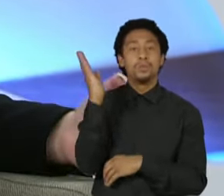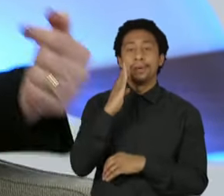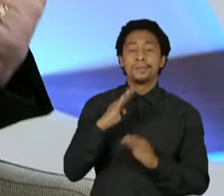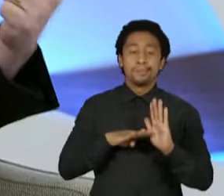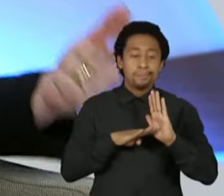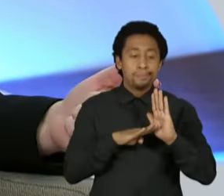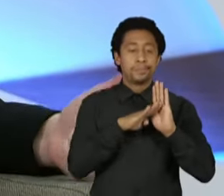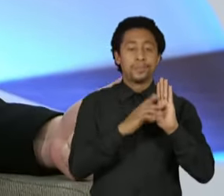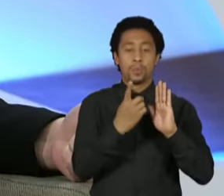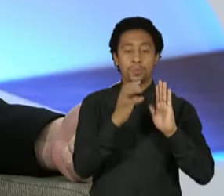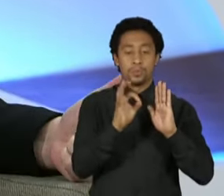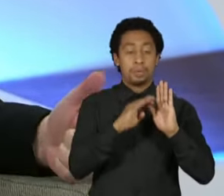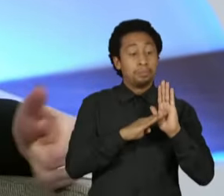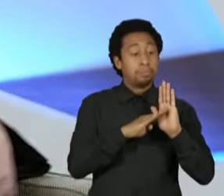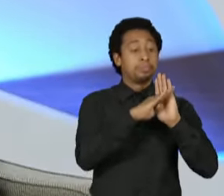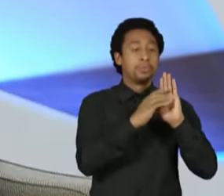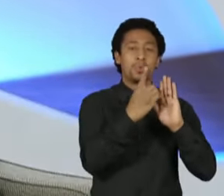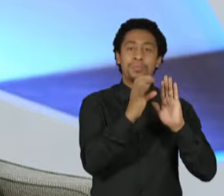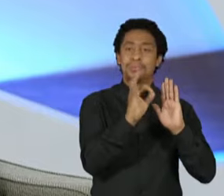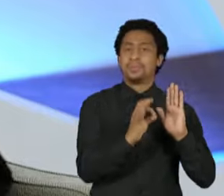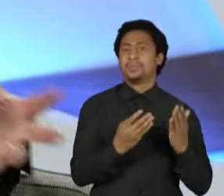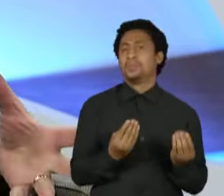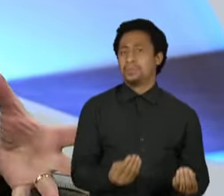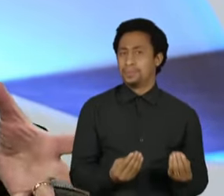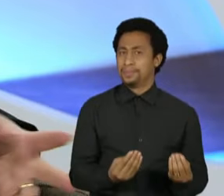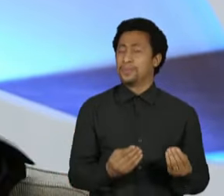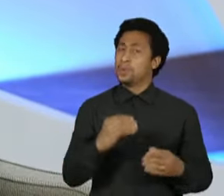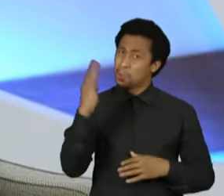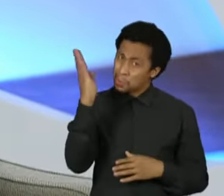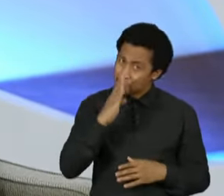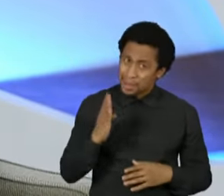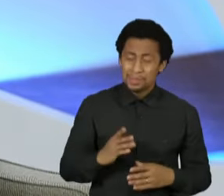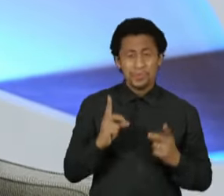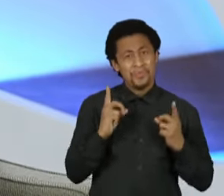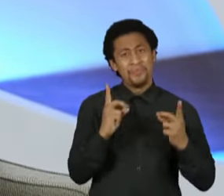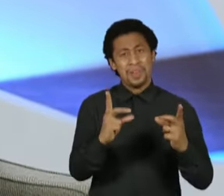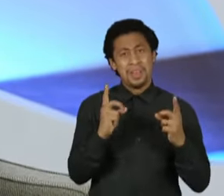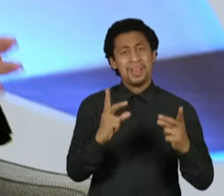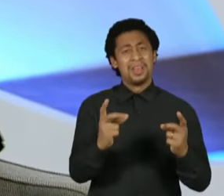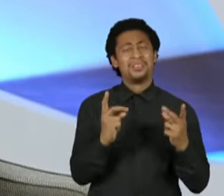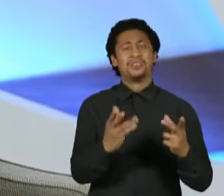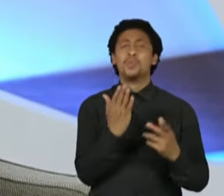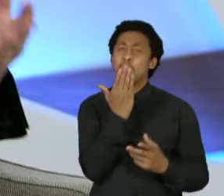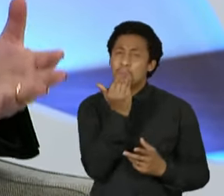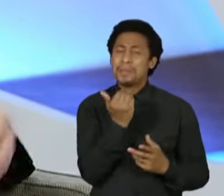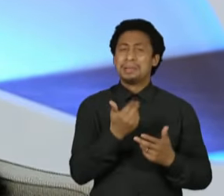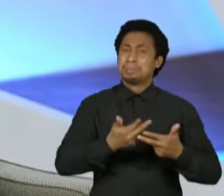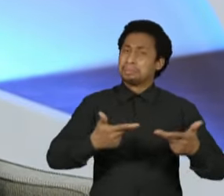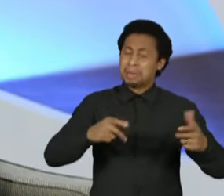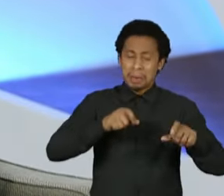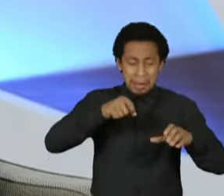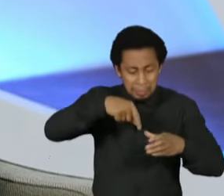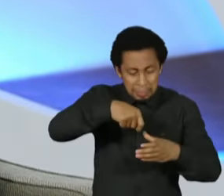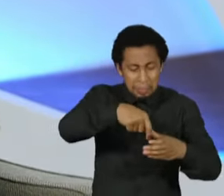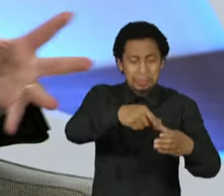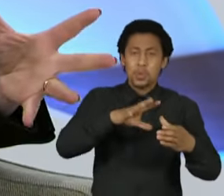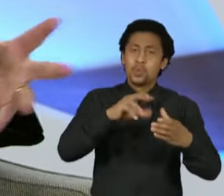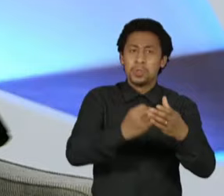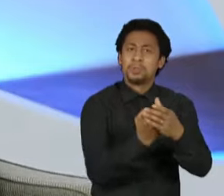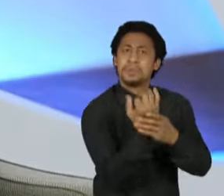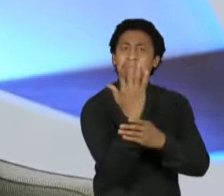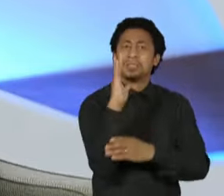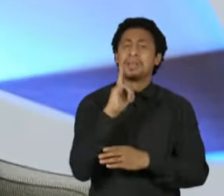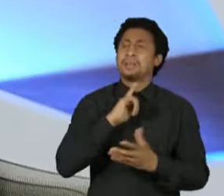1% o país que é o celeiro do mundo, um país onde se plantando tudo dá, um país onde você tem todos os climas, microclimas, você tem